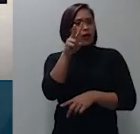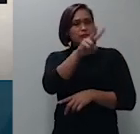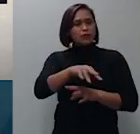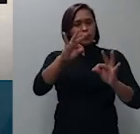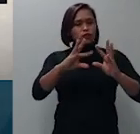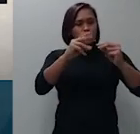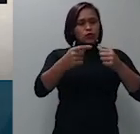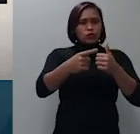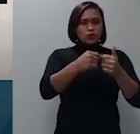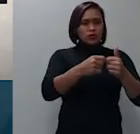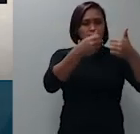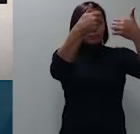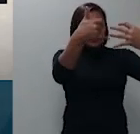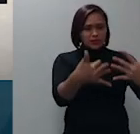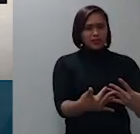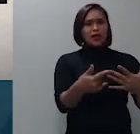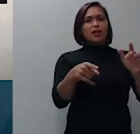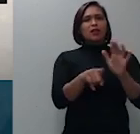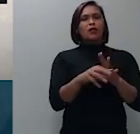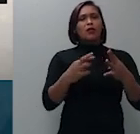bojo do recurso de apelação